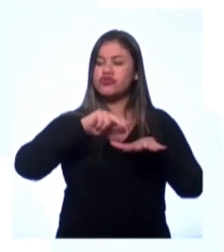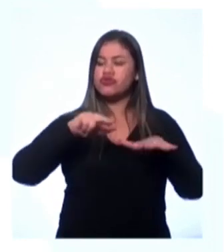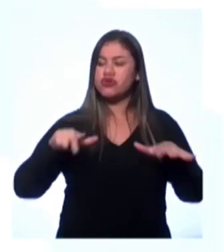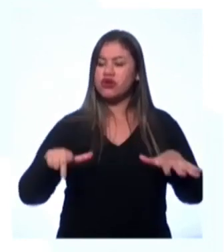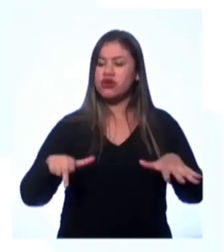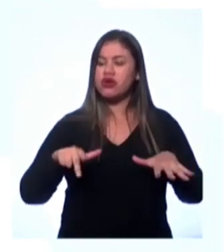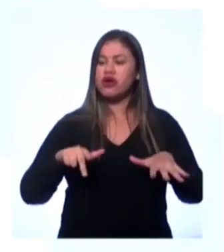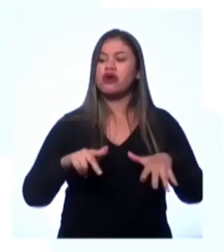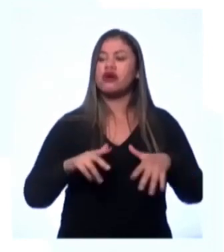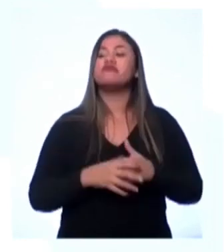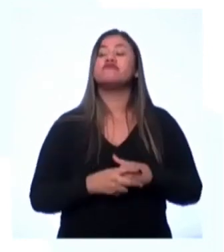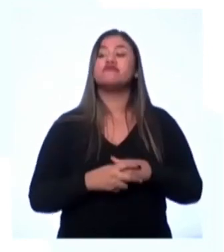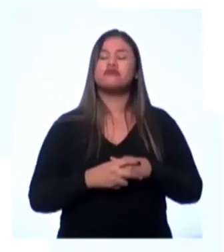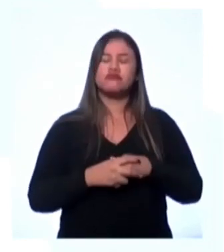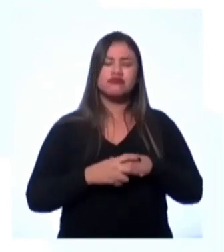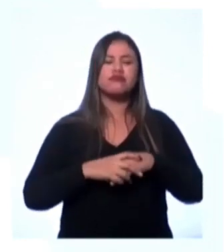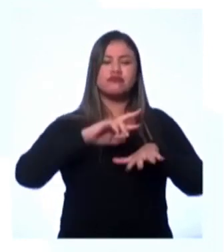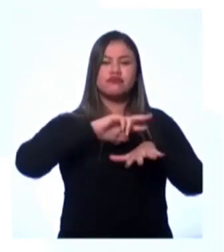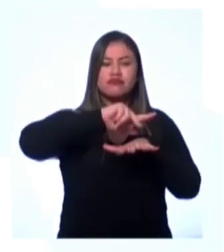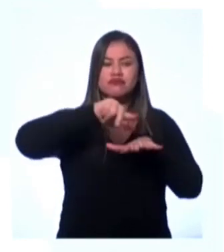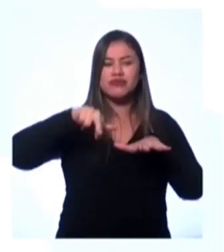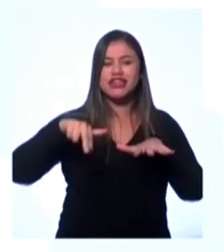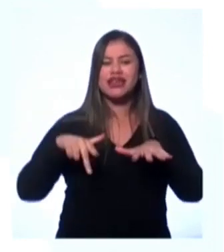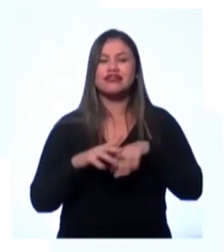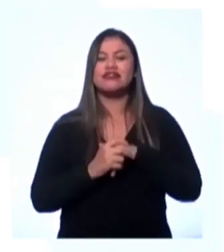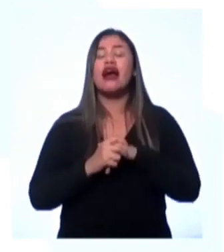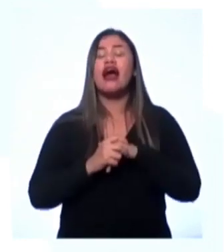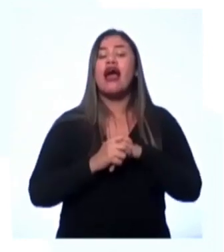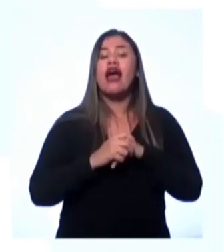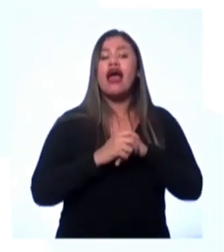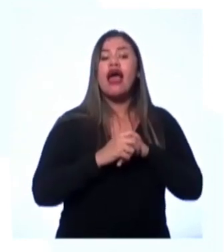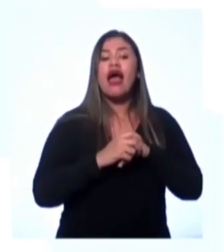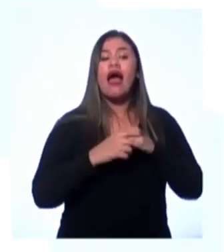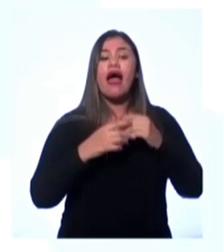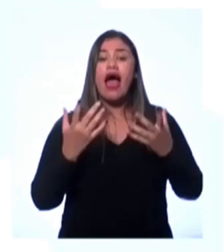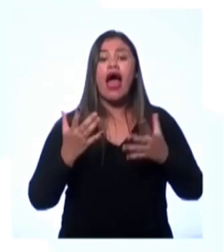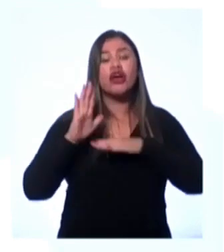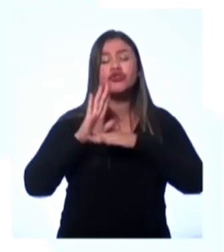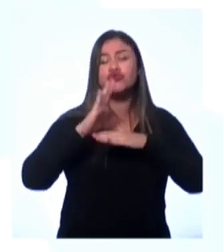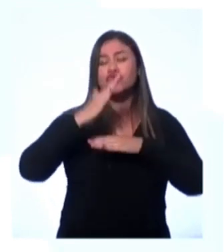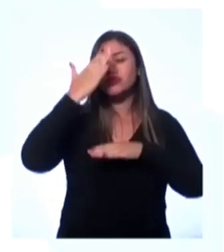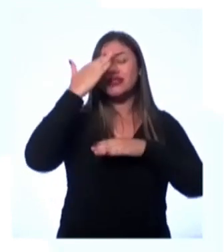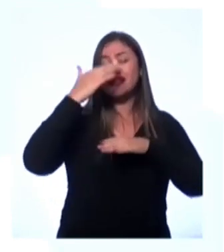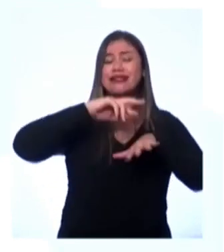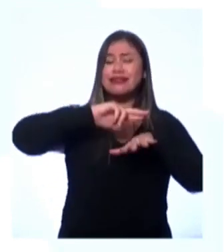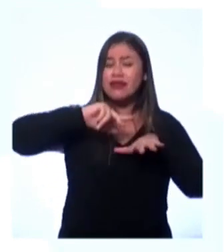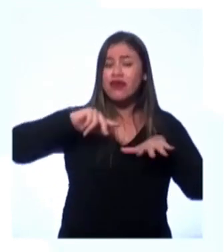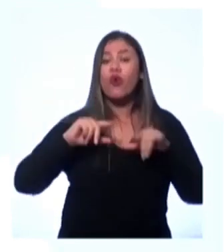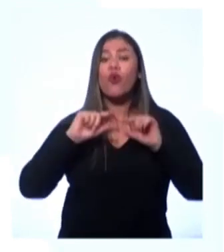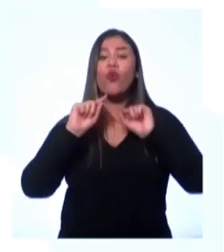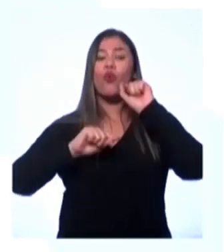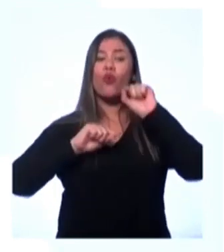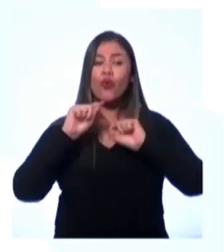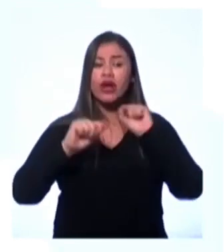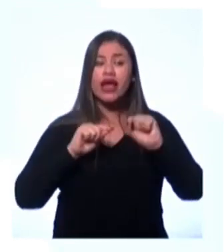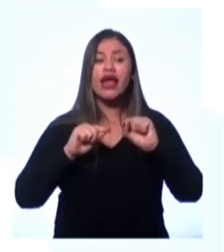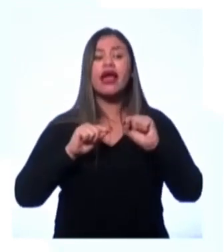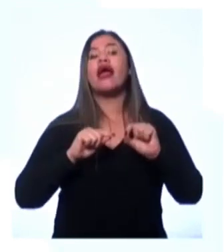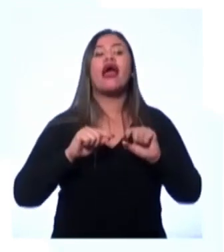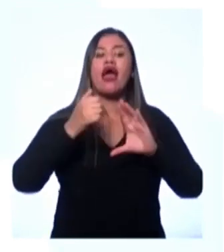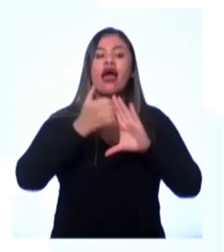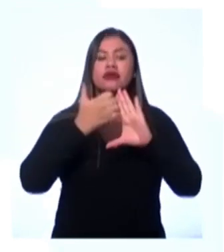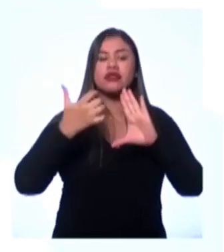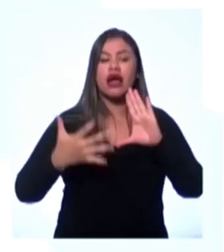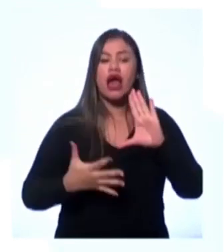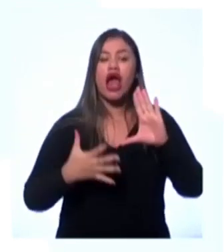conceito de etnia é muito importante para entender a nossa diversidade, pois ele caracteriza um